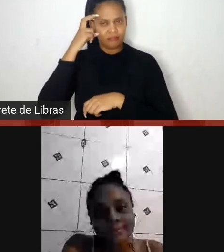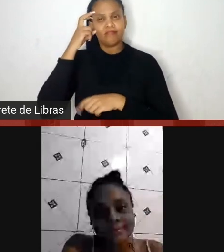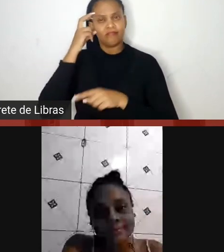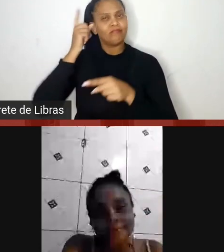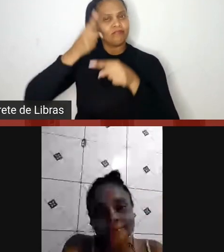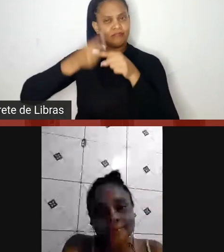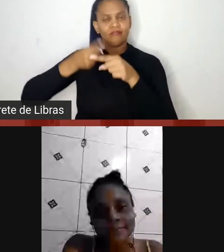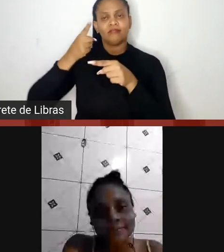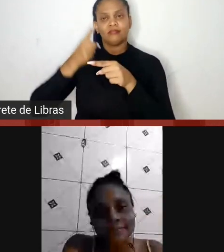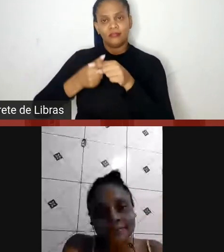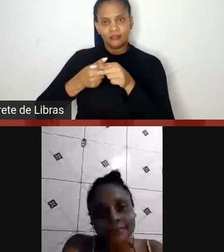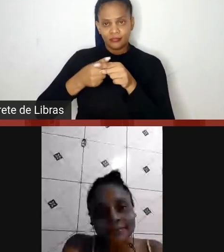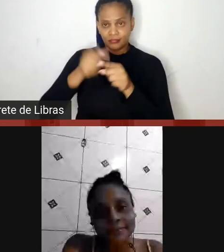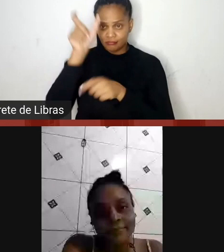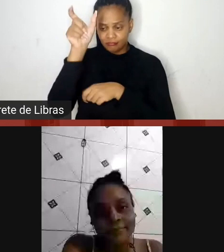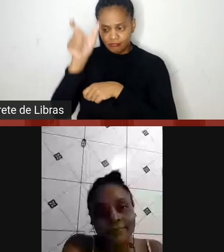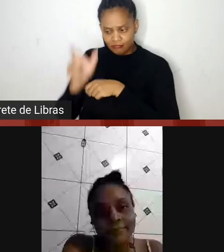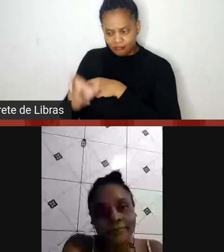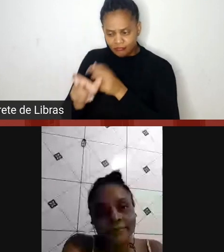está...